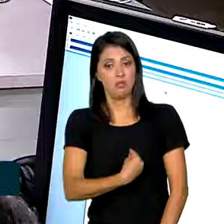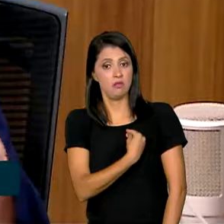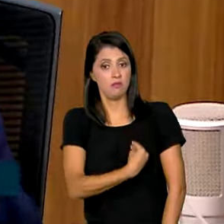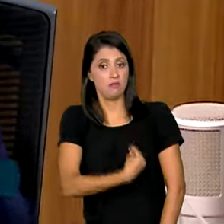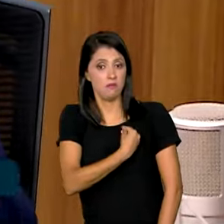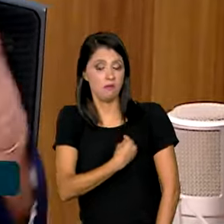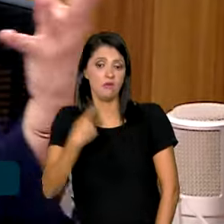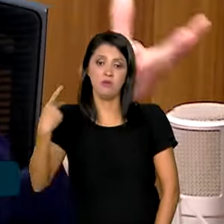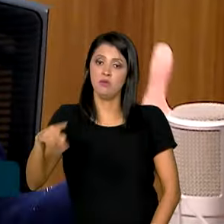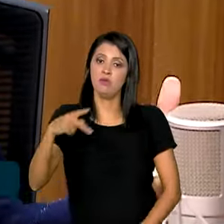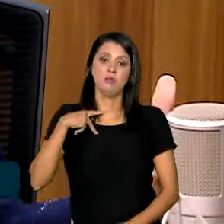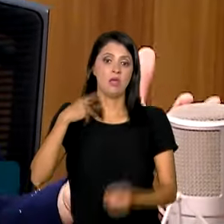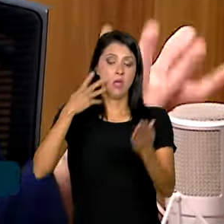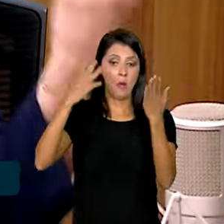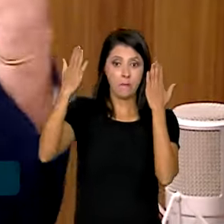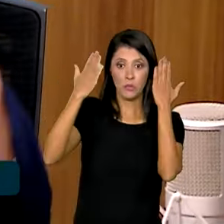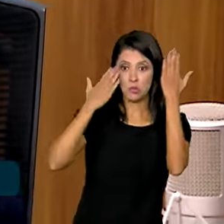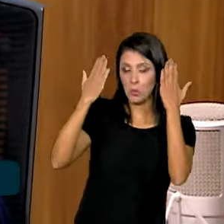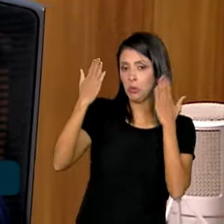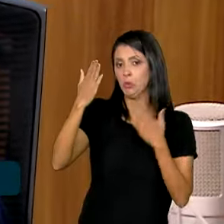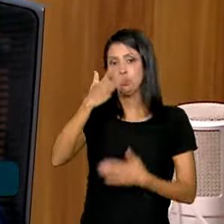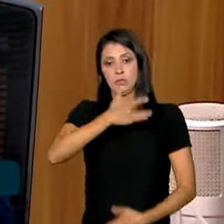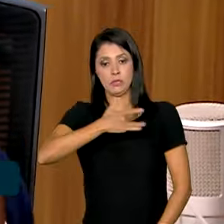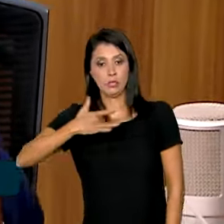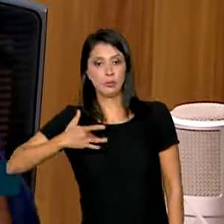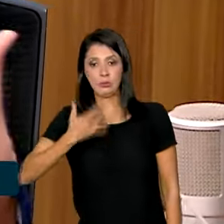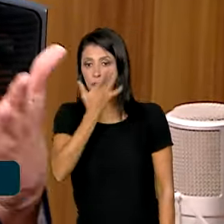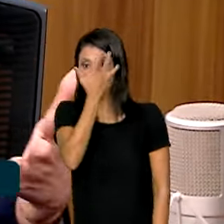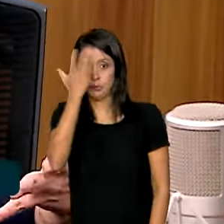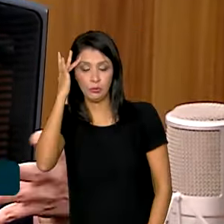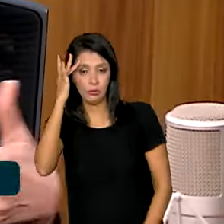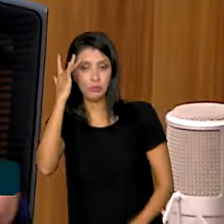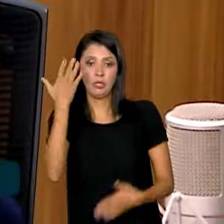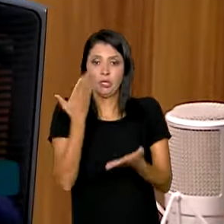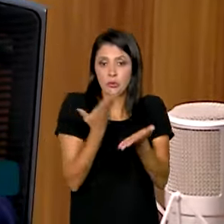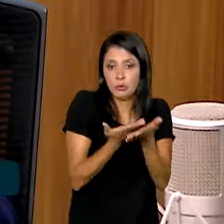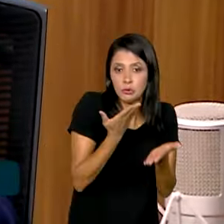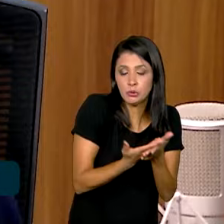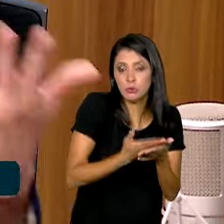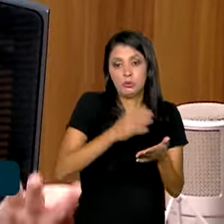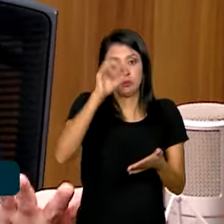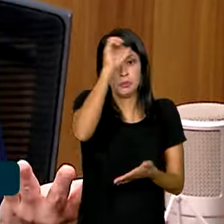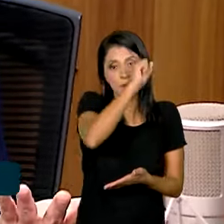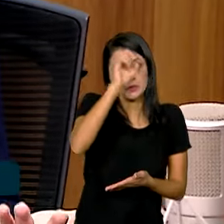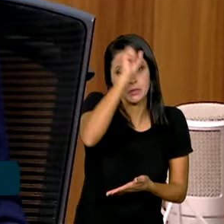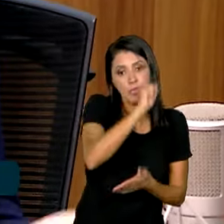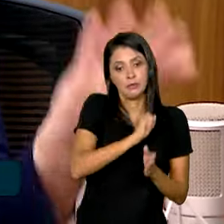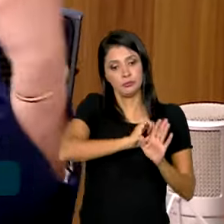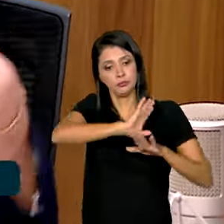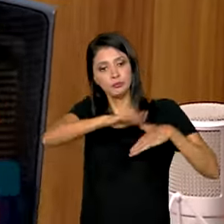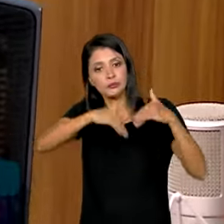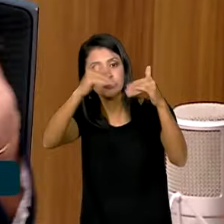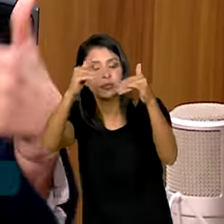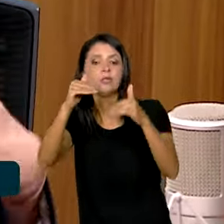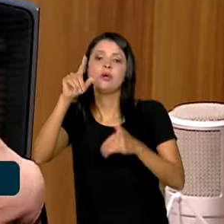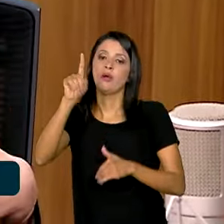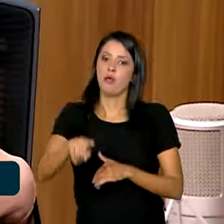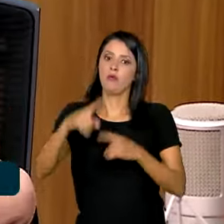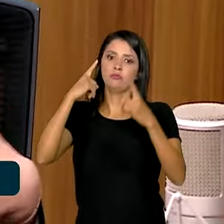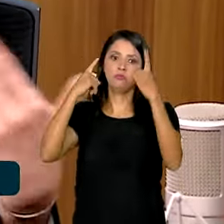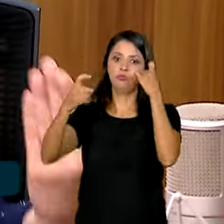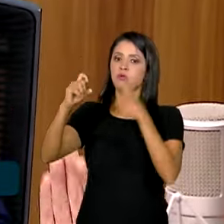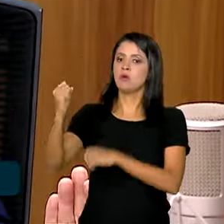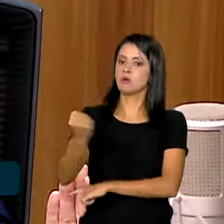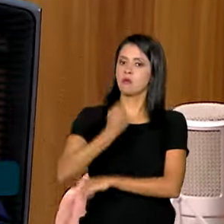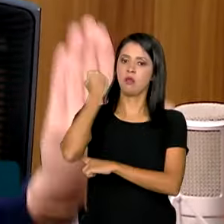enormes na psicológicas, na saúde, no rendimento das crianças, no desenvolvimento. É uma violência muito